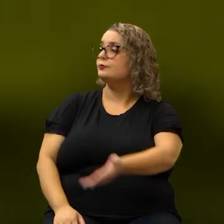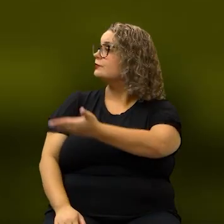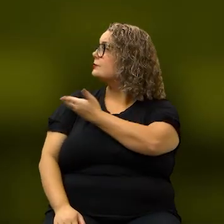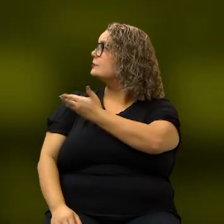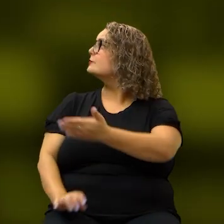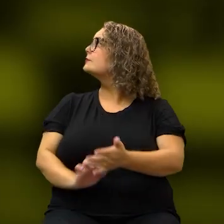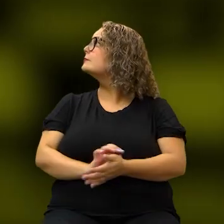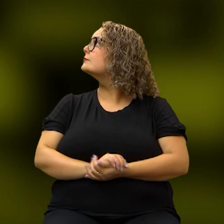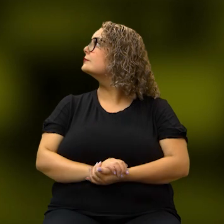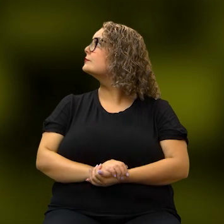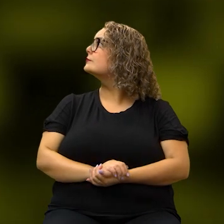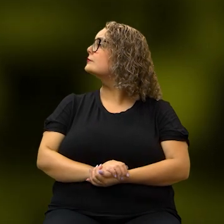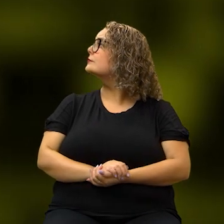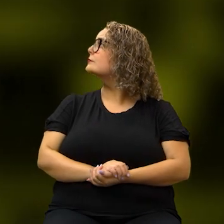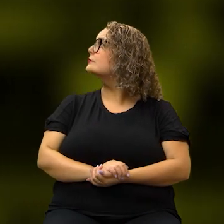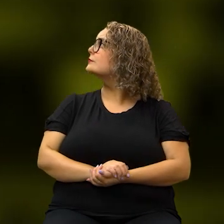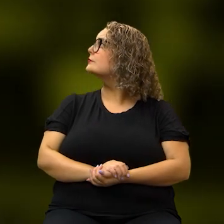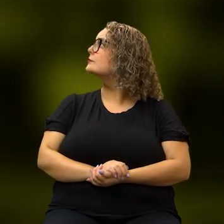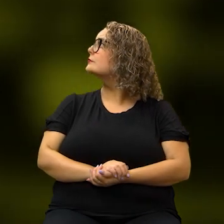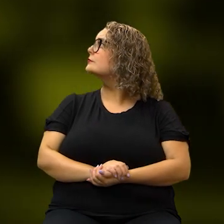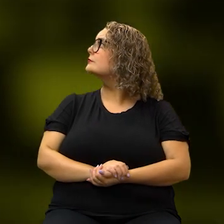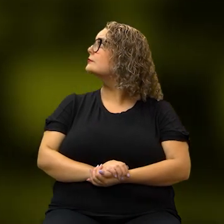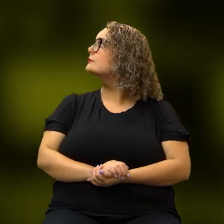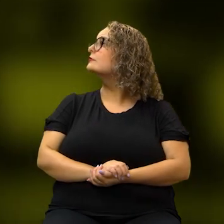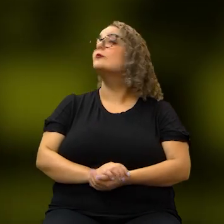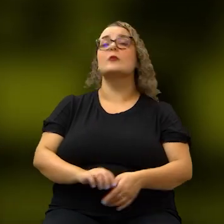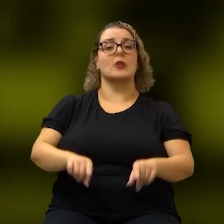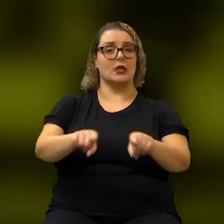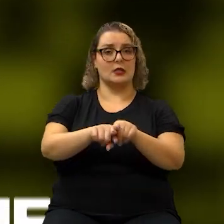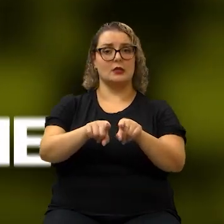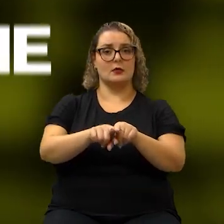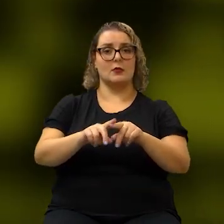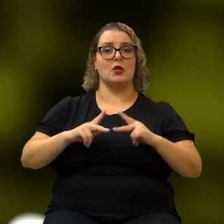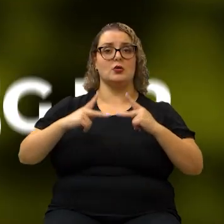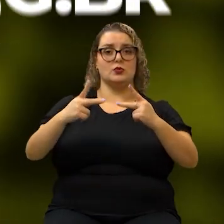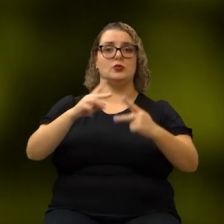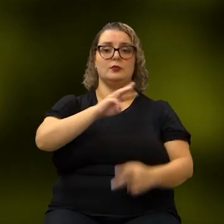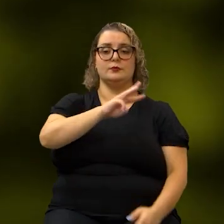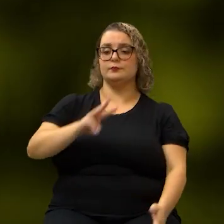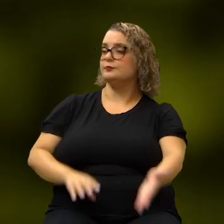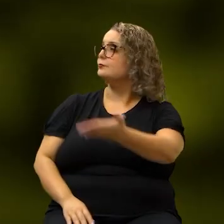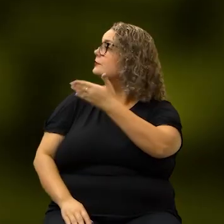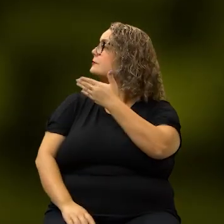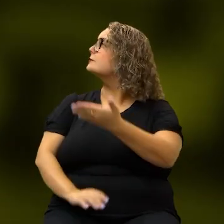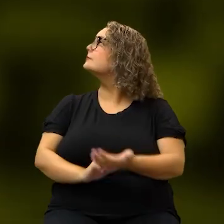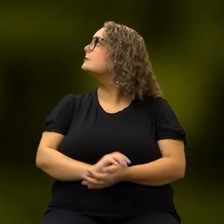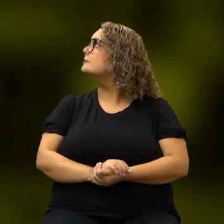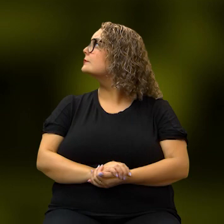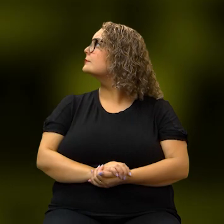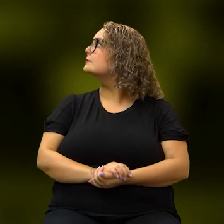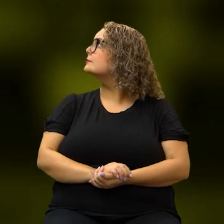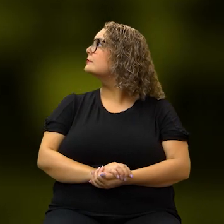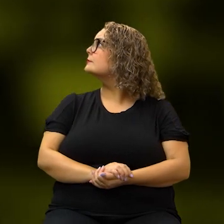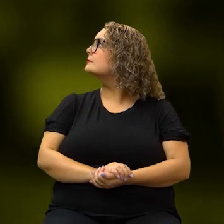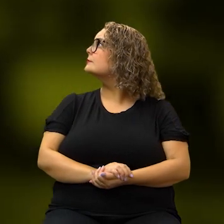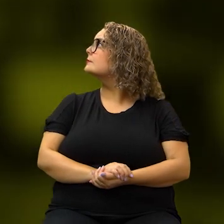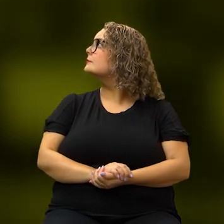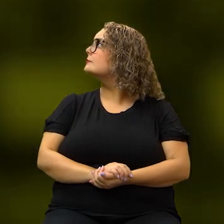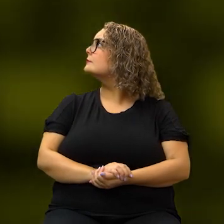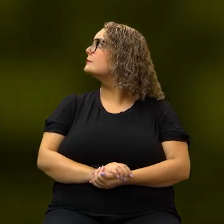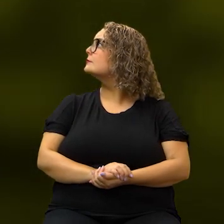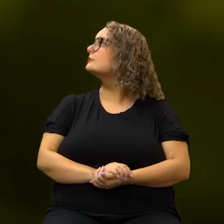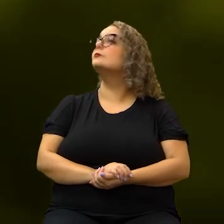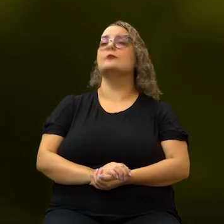Avenida Engenheiro Roberto Mangi, 66, bairro Ponte Preta, e também através do link campinas.sp.led